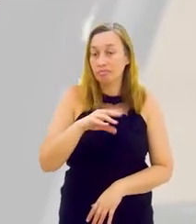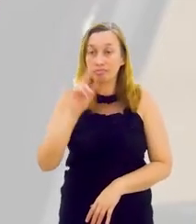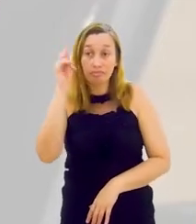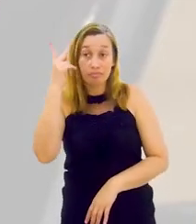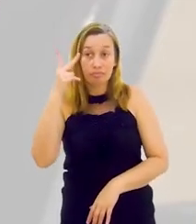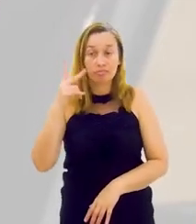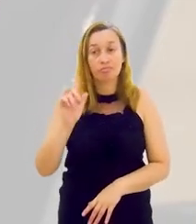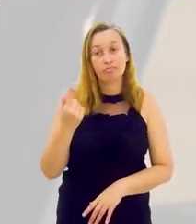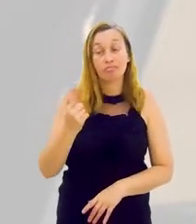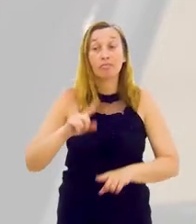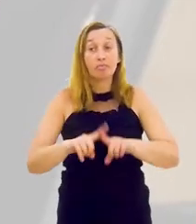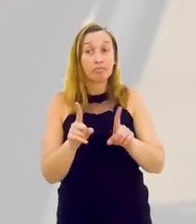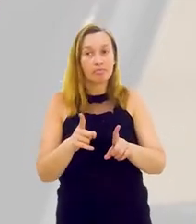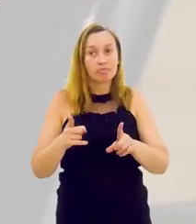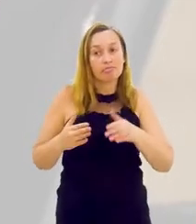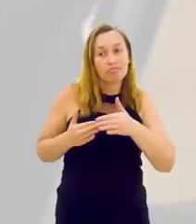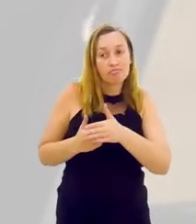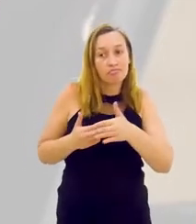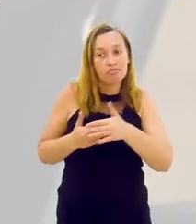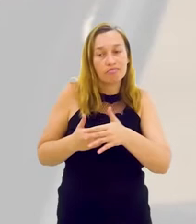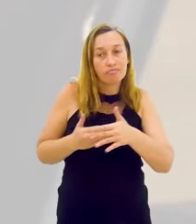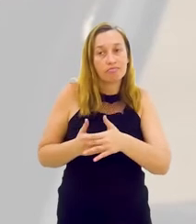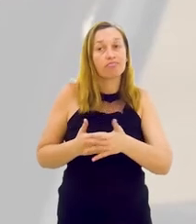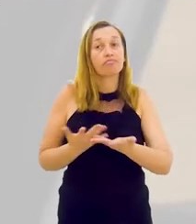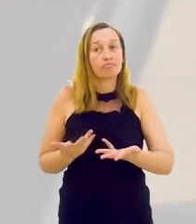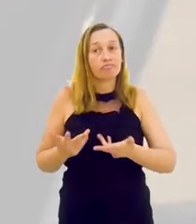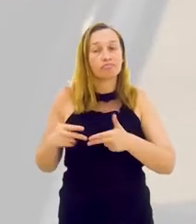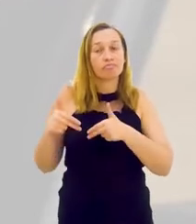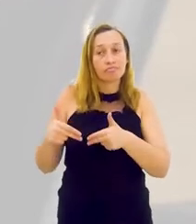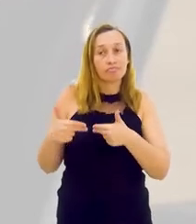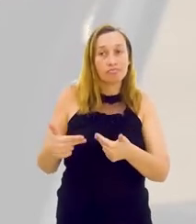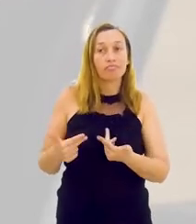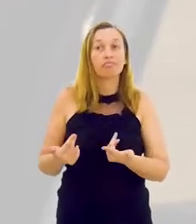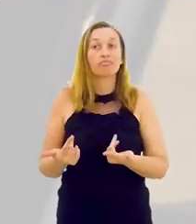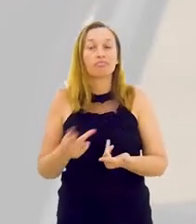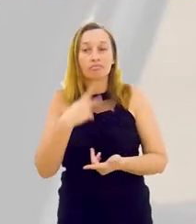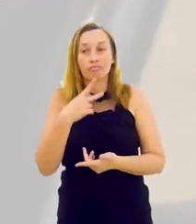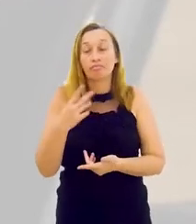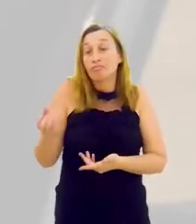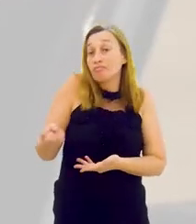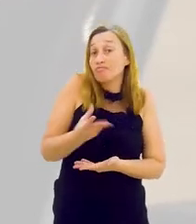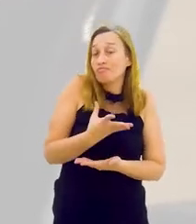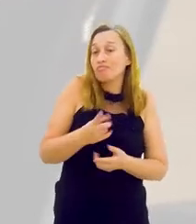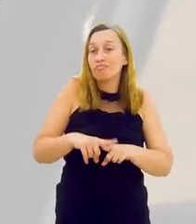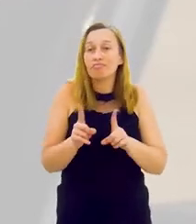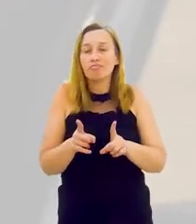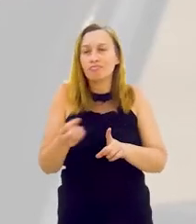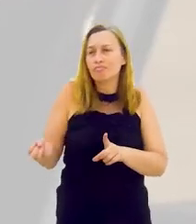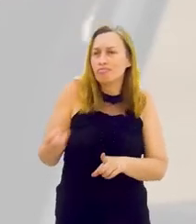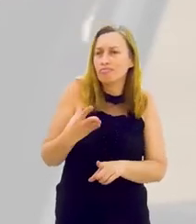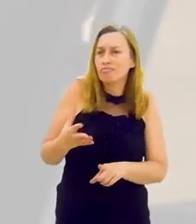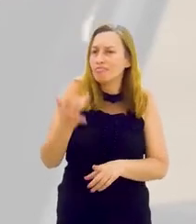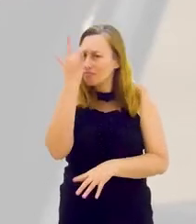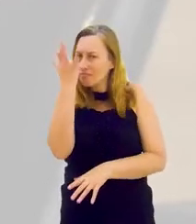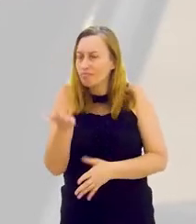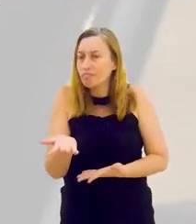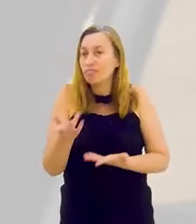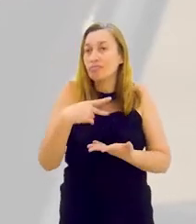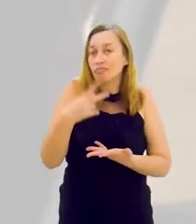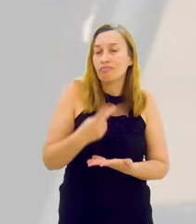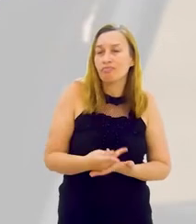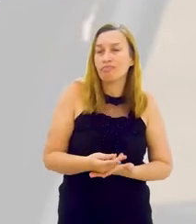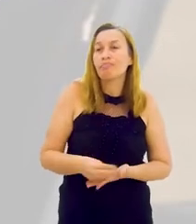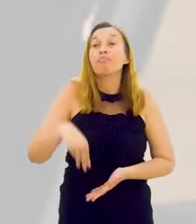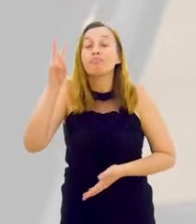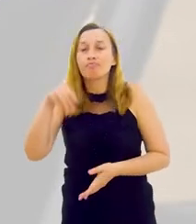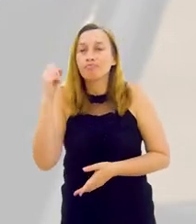história e geografia. Mas existe uma barreira, que é paradigmas limitantes, que eu falo assim, né? Porque é o novo. Mas esse novo